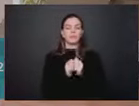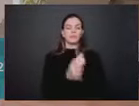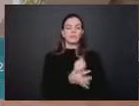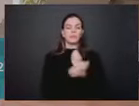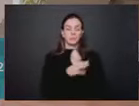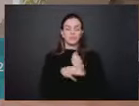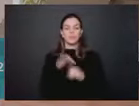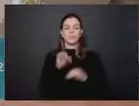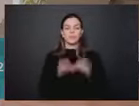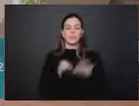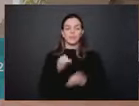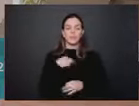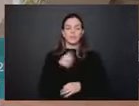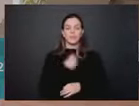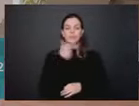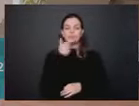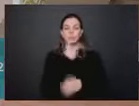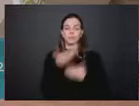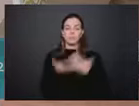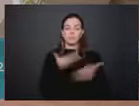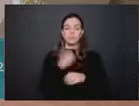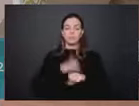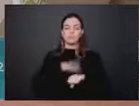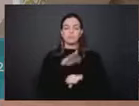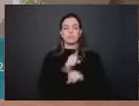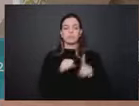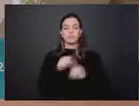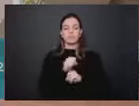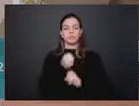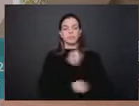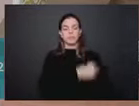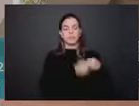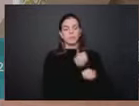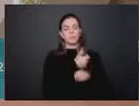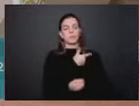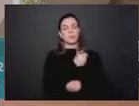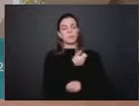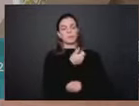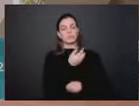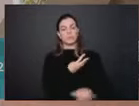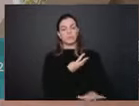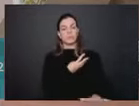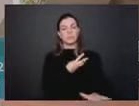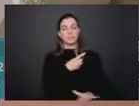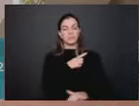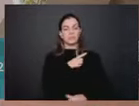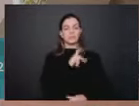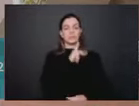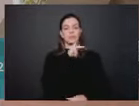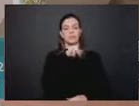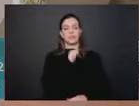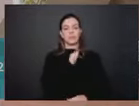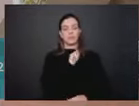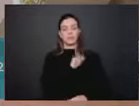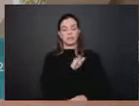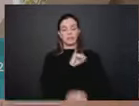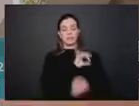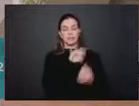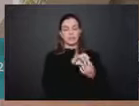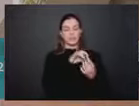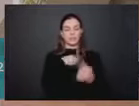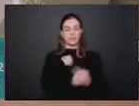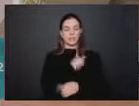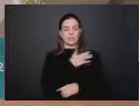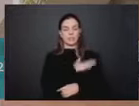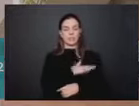Em 2013, obtivemos o CNAE específico da nossa categoria. Já temos portaria de regime especial de